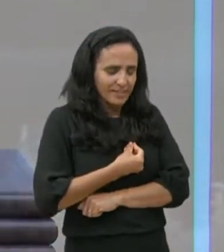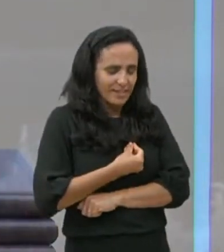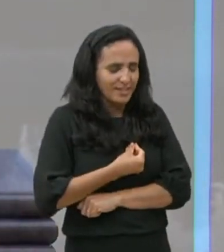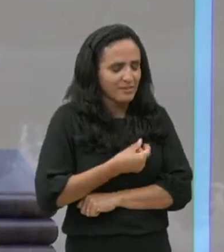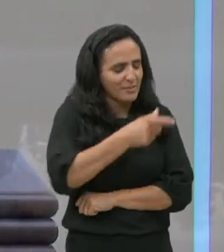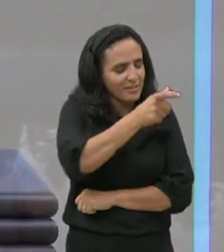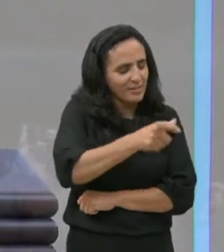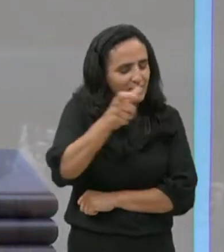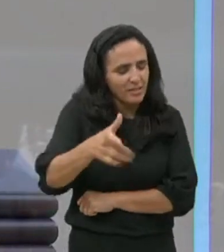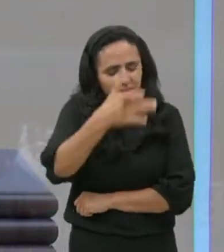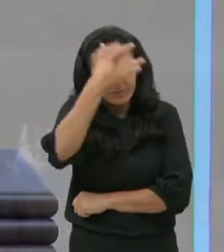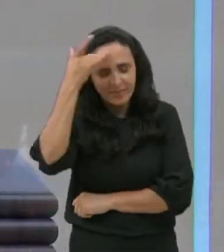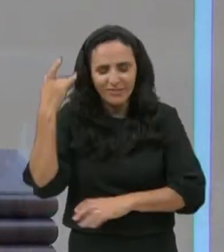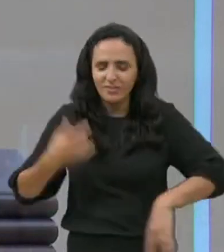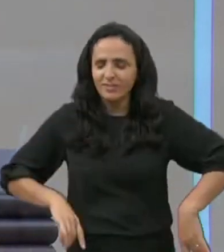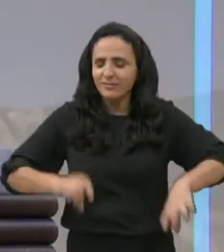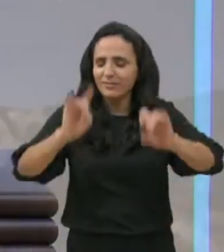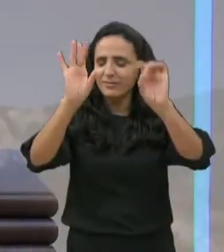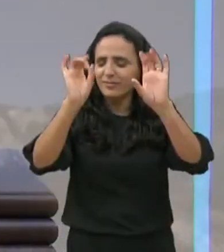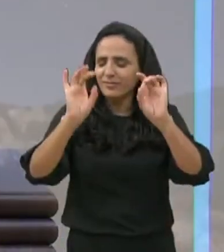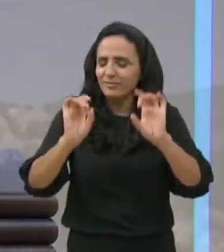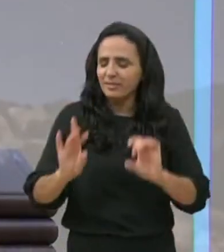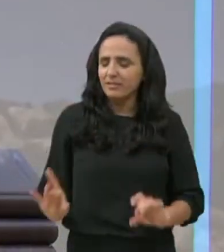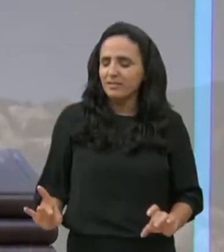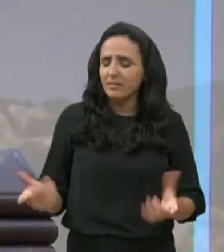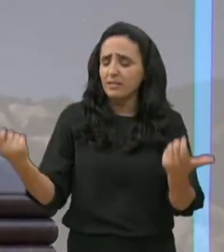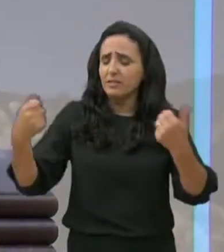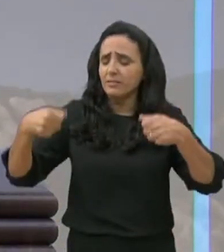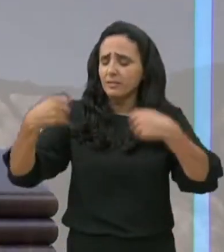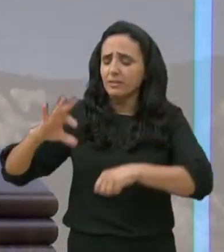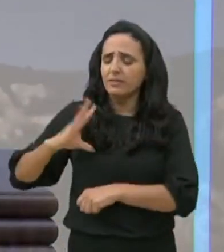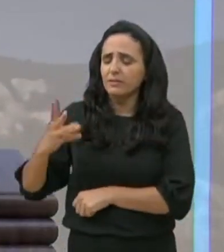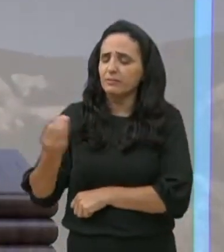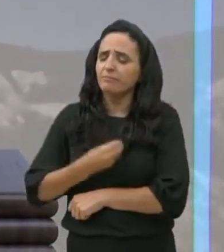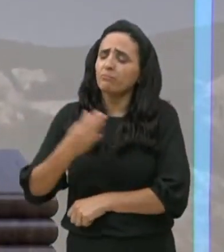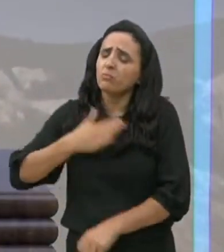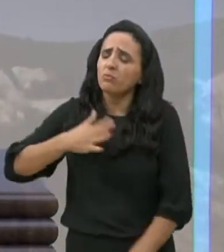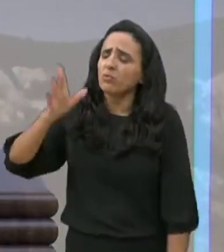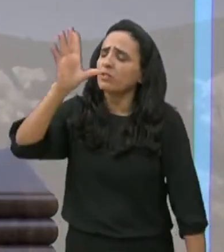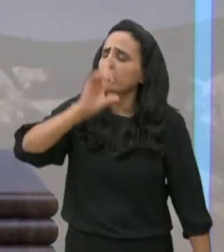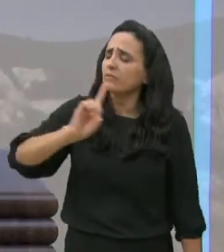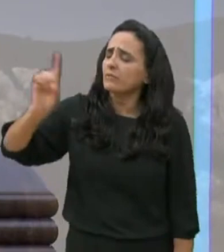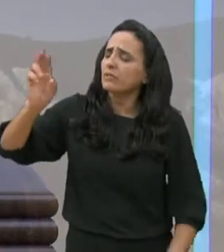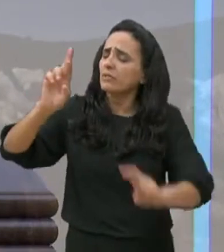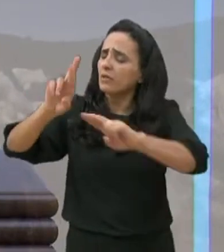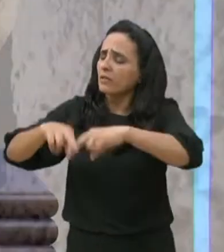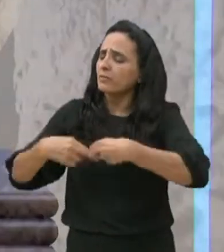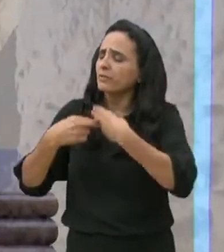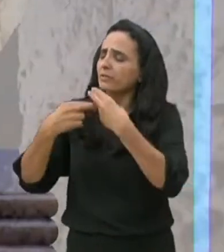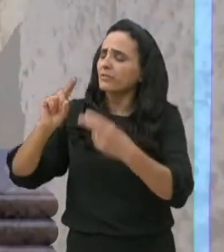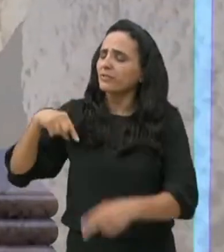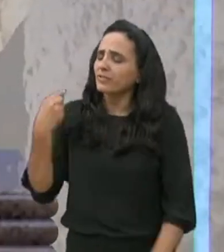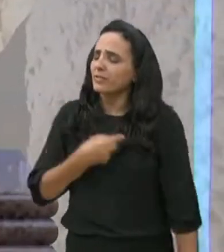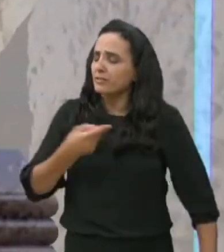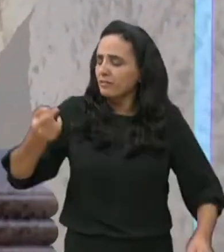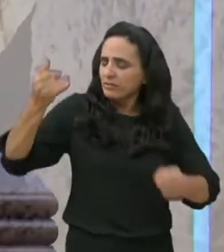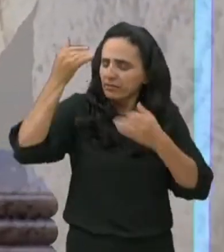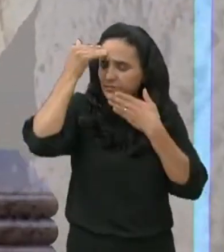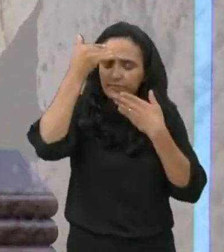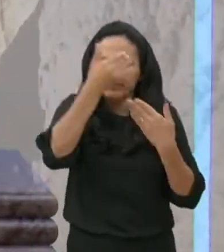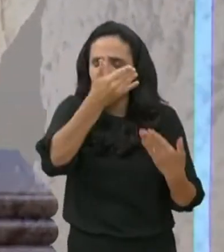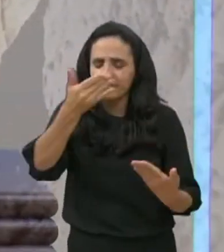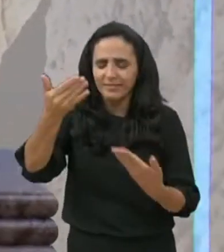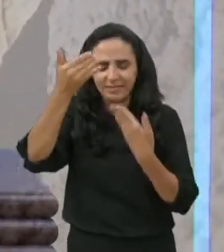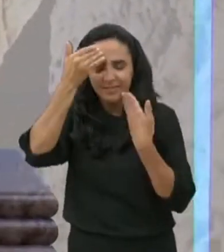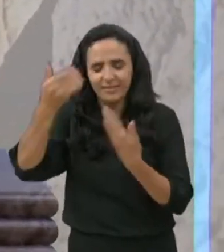alma, é caríssimo, é a Tua palavra que nos diz, olha meu Deus, e é por isso, que a gente quer Te agradecer, neste